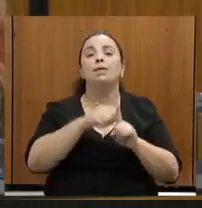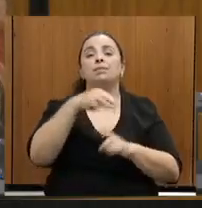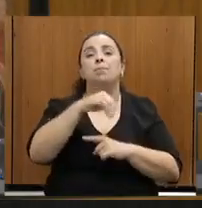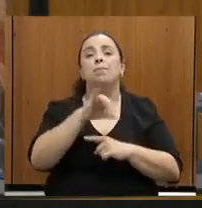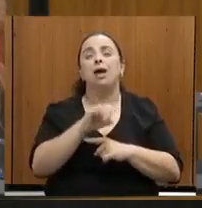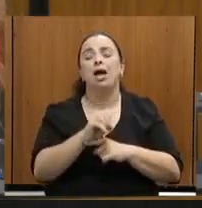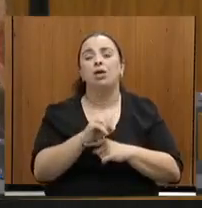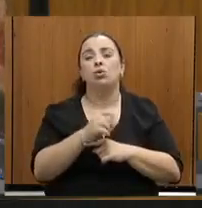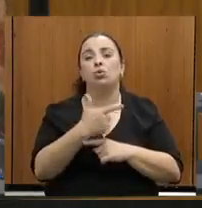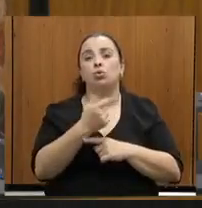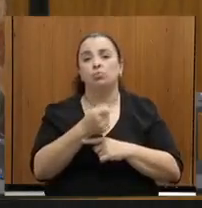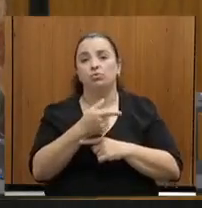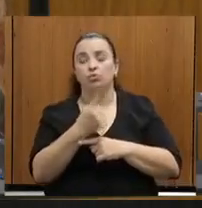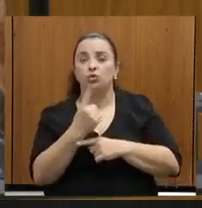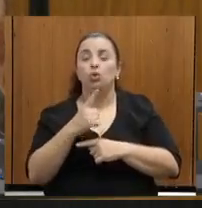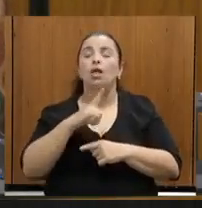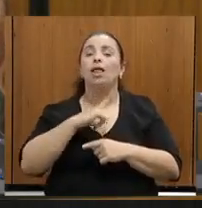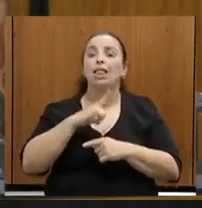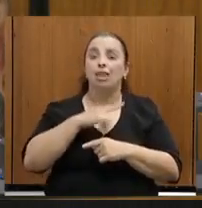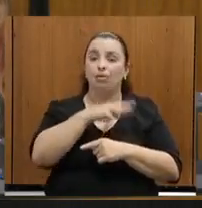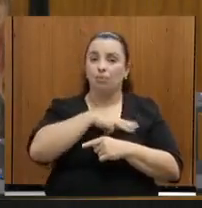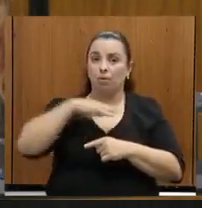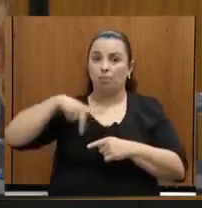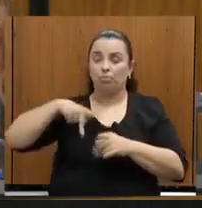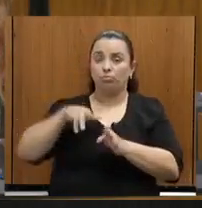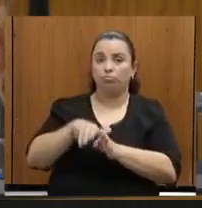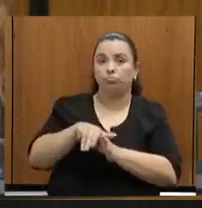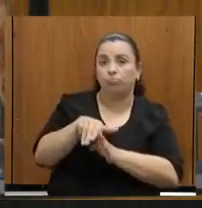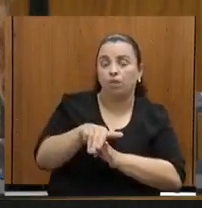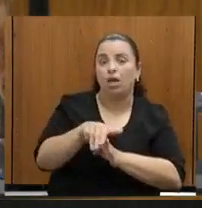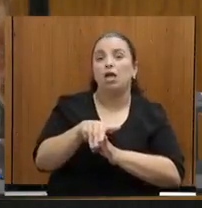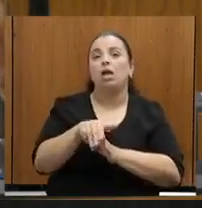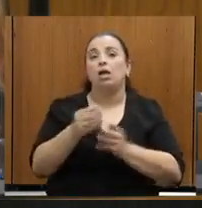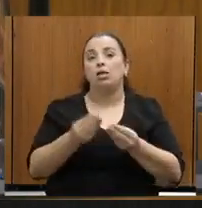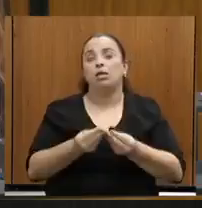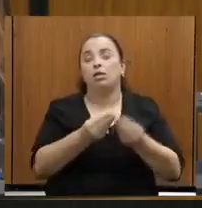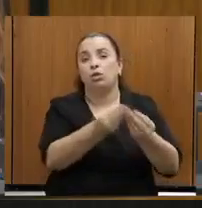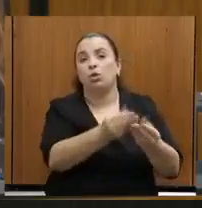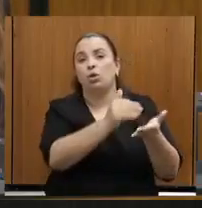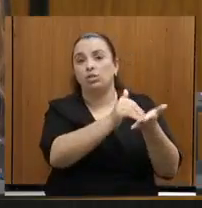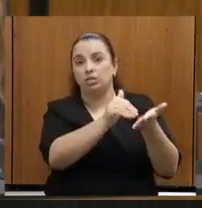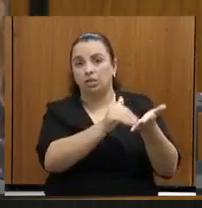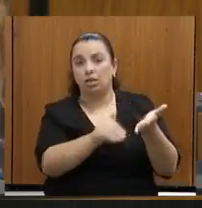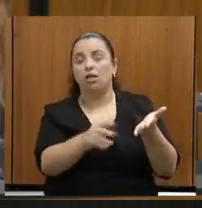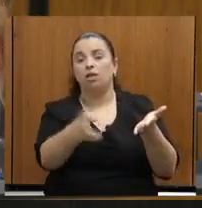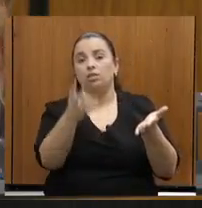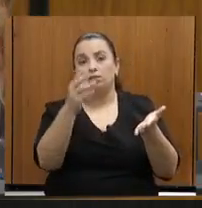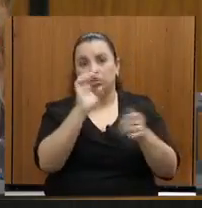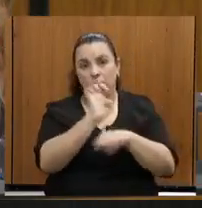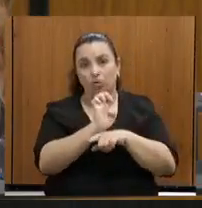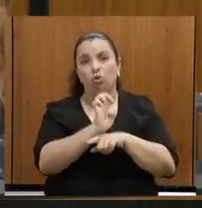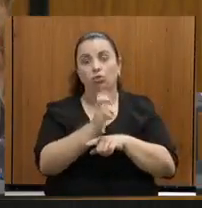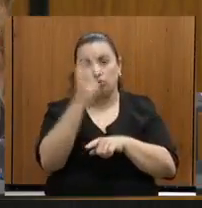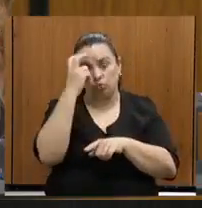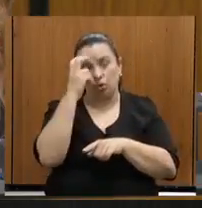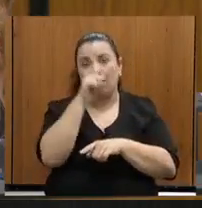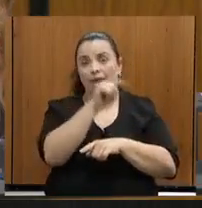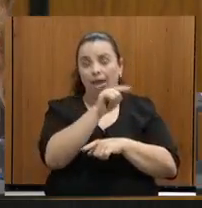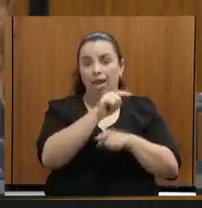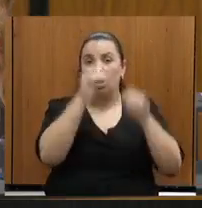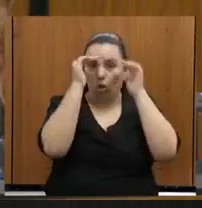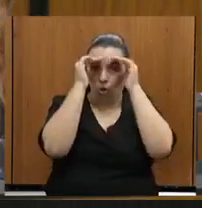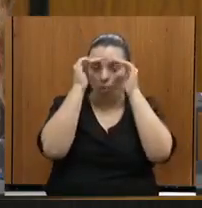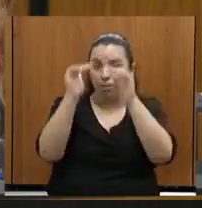houve uma recomendação do Ministério Público ao secretário estadual de Cultura para que submeta ao Conselho